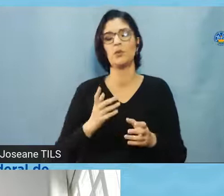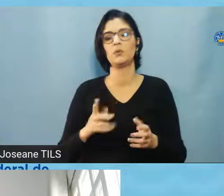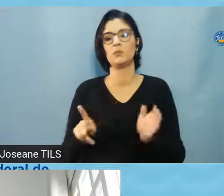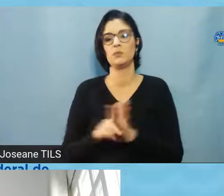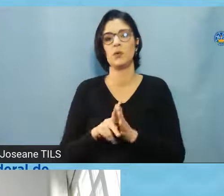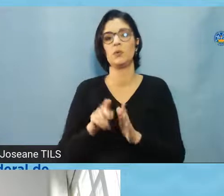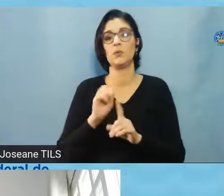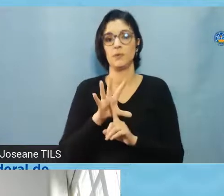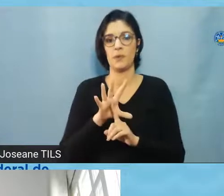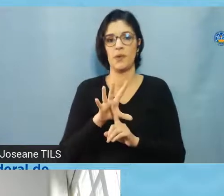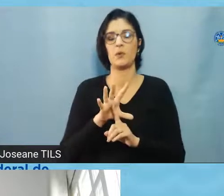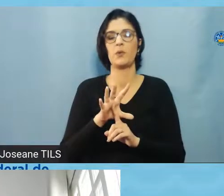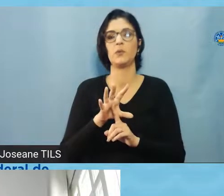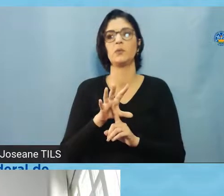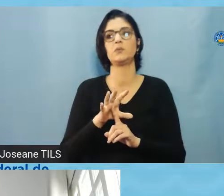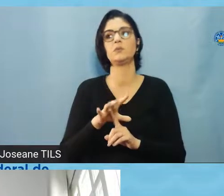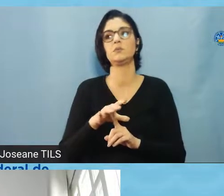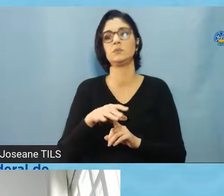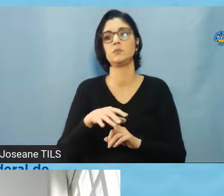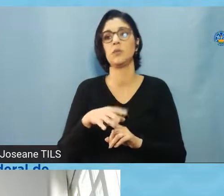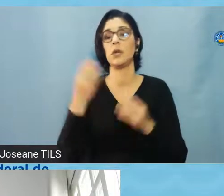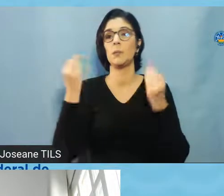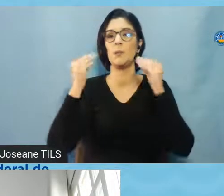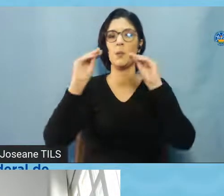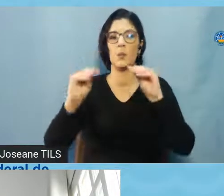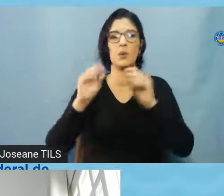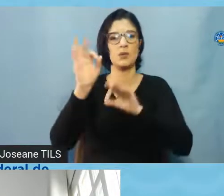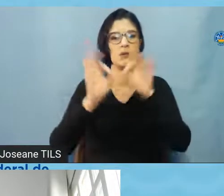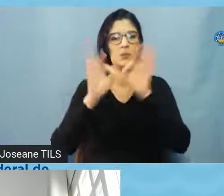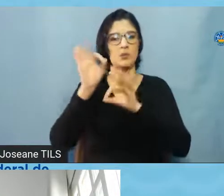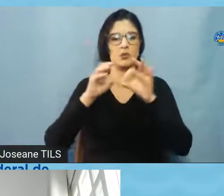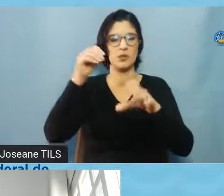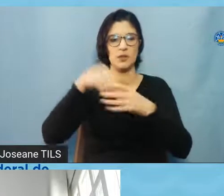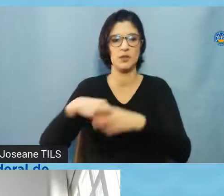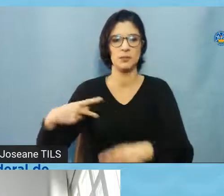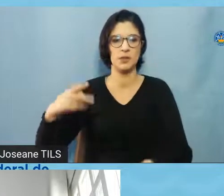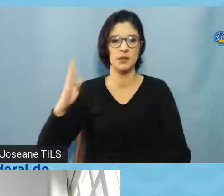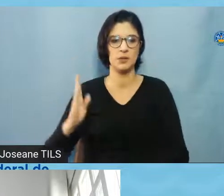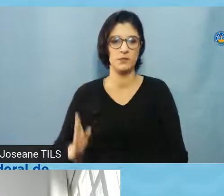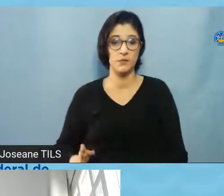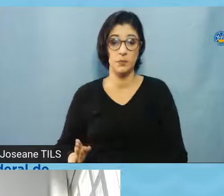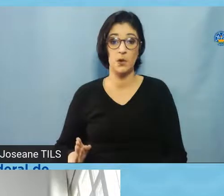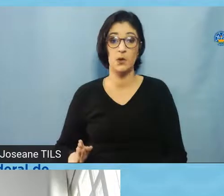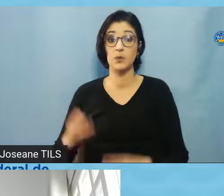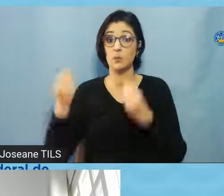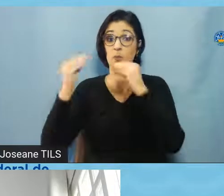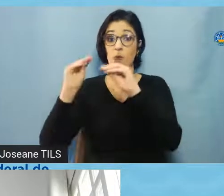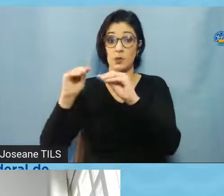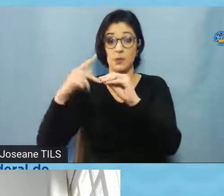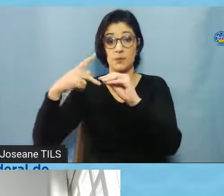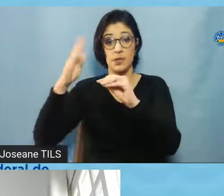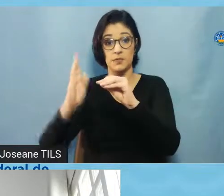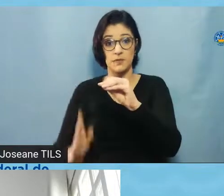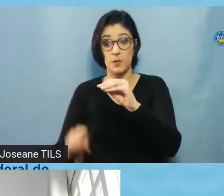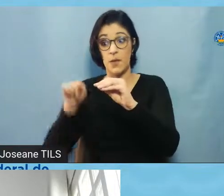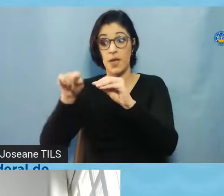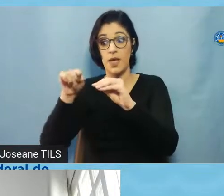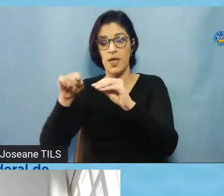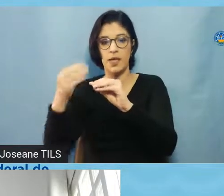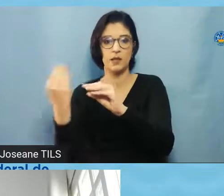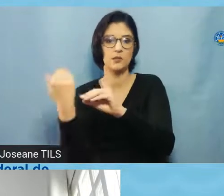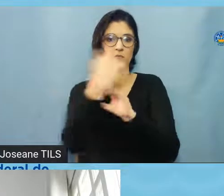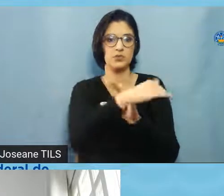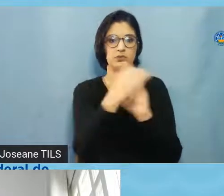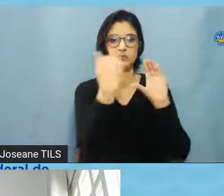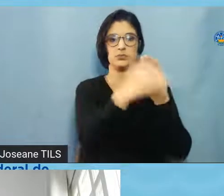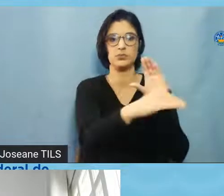e no momento que ele submeteu o projeto na plataforma, a plataforma que direciona um dos comitês de ética em pesquisa da UFPEL, tá? Todos eles estão aptos a julgar